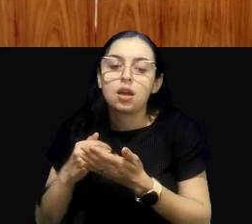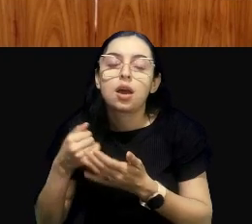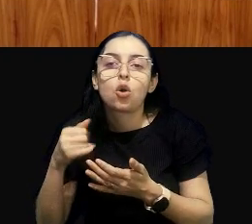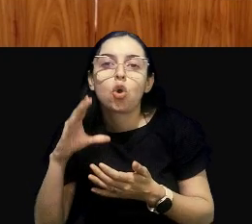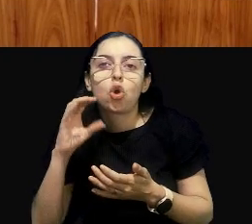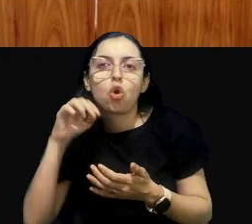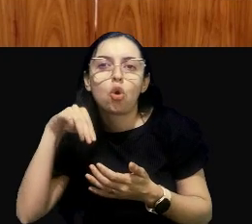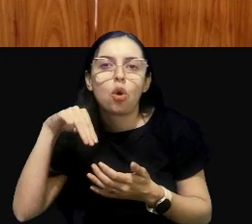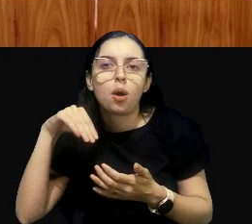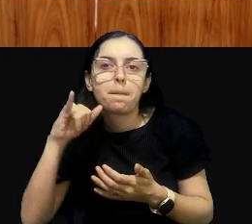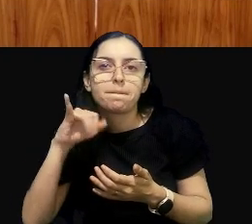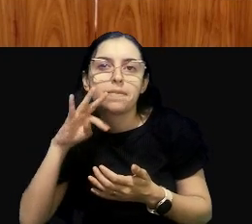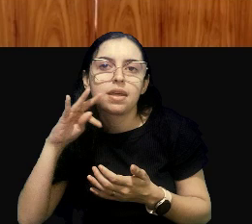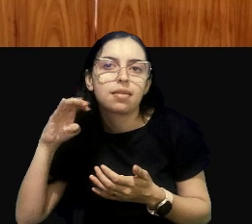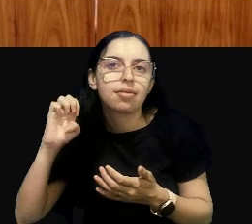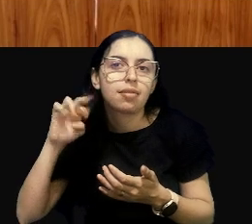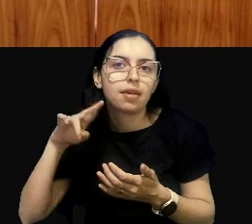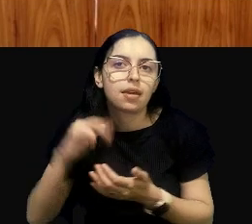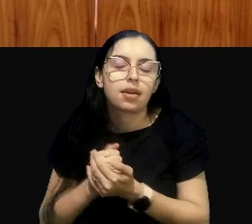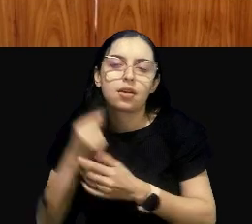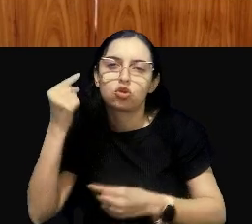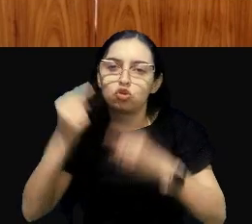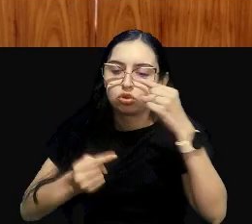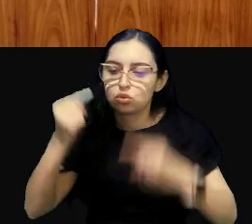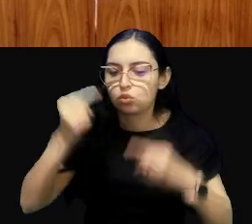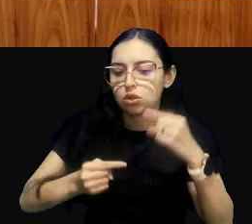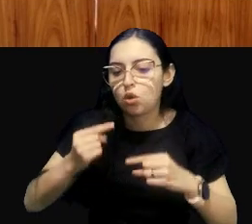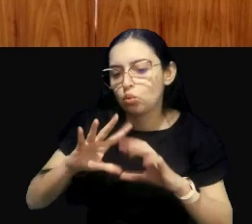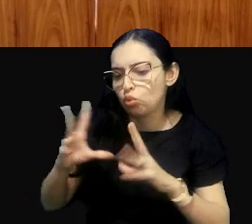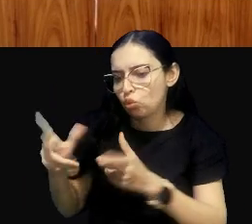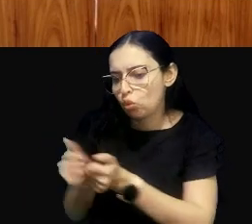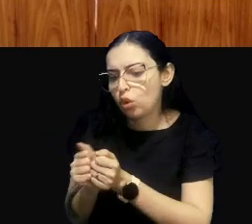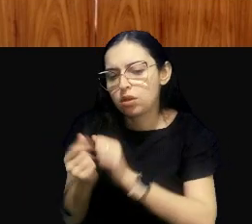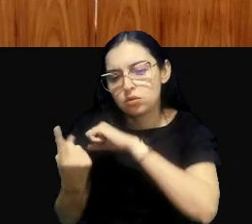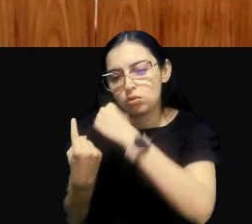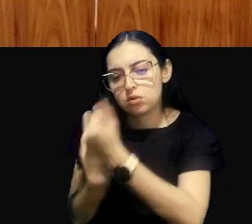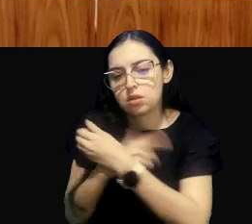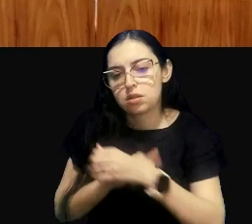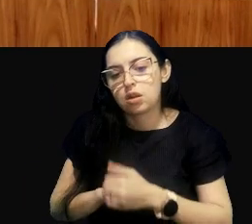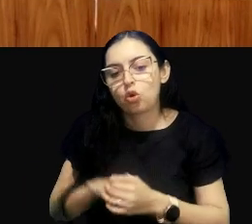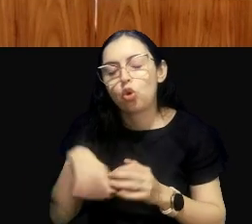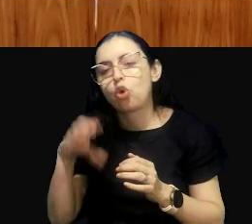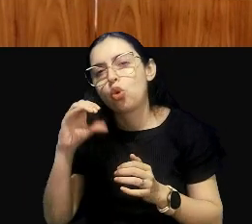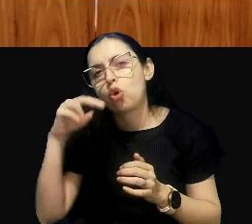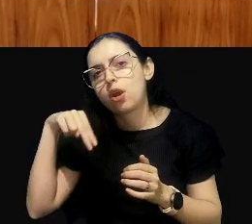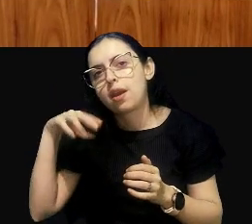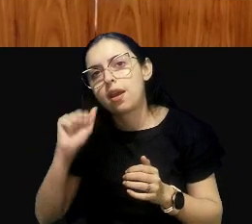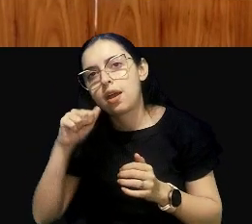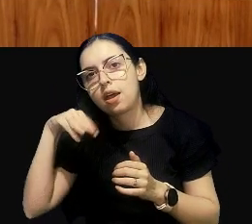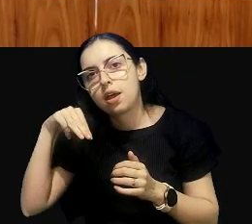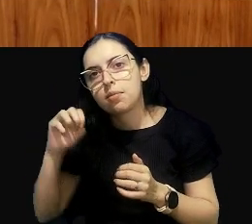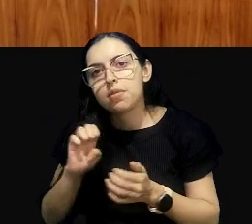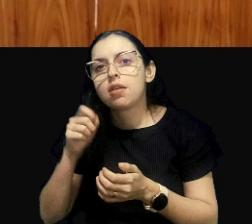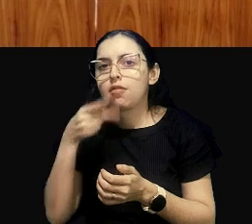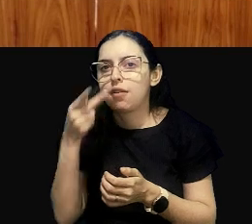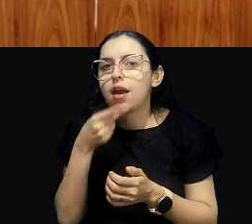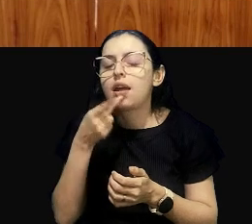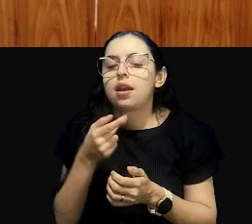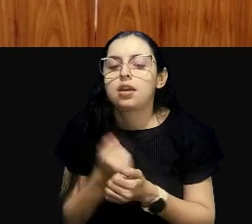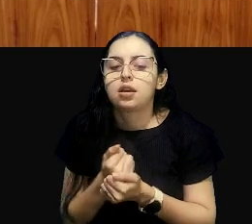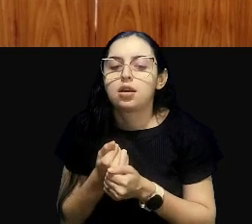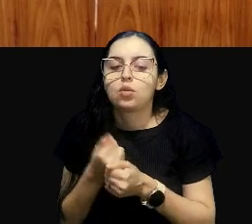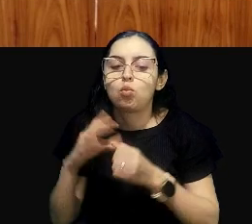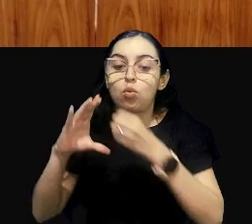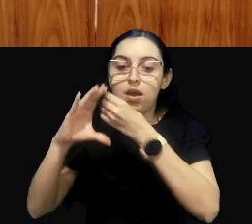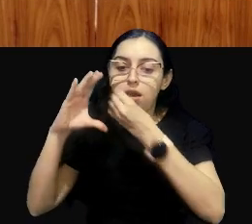Capivari Jundiaí, e de discussão com todos os atores que estavam ali, a Konami estabelece que a classificação dos rios, ela deve se basear nos